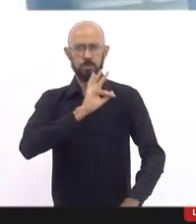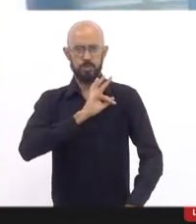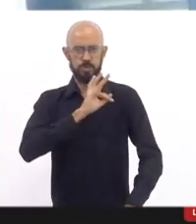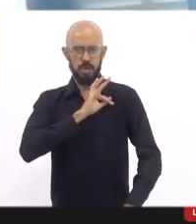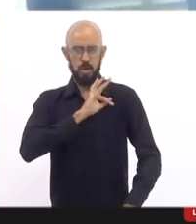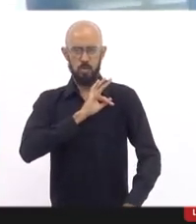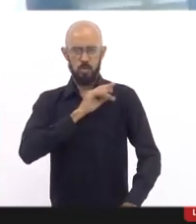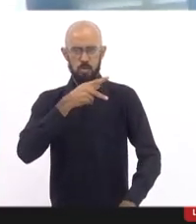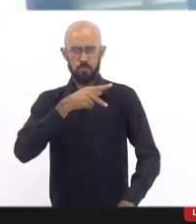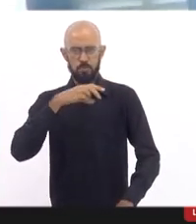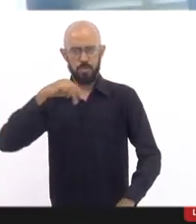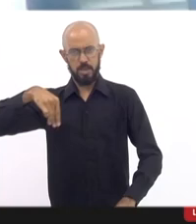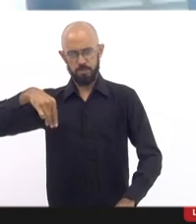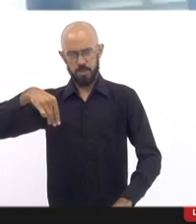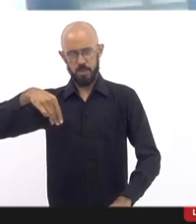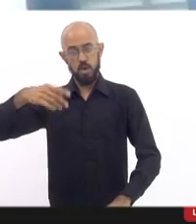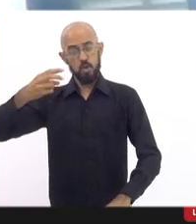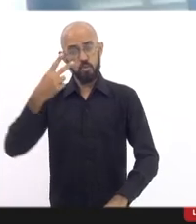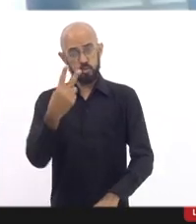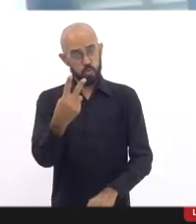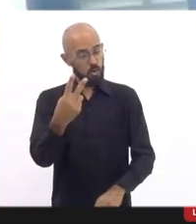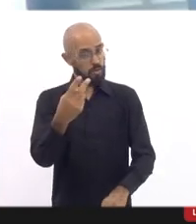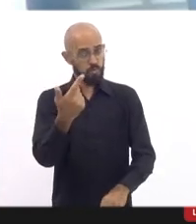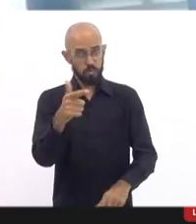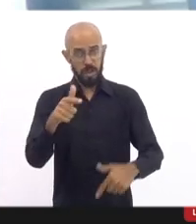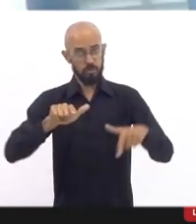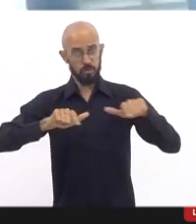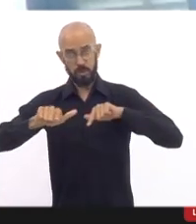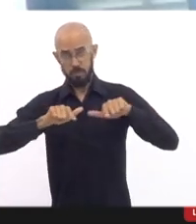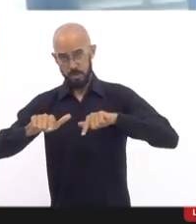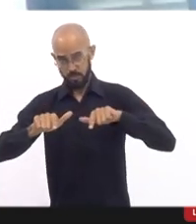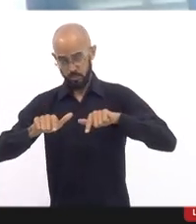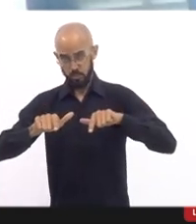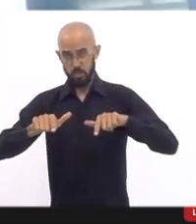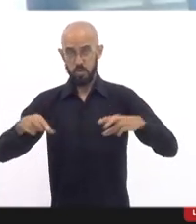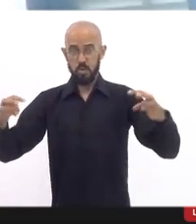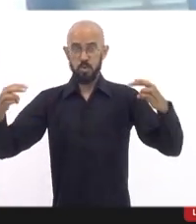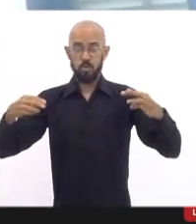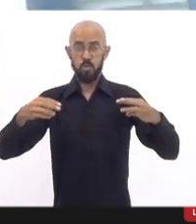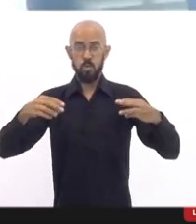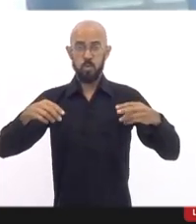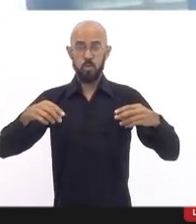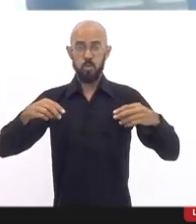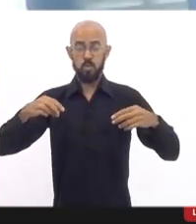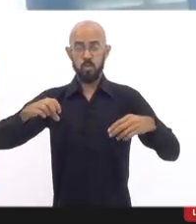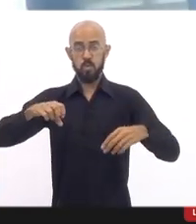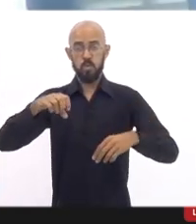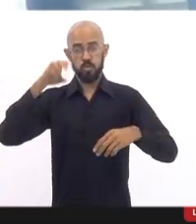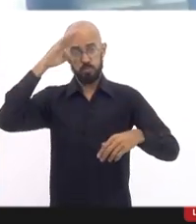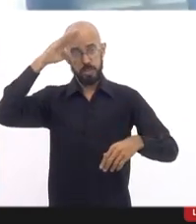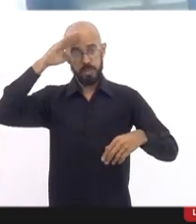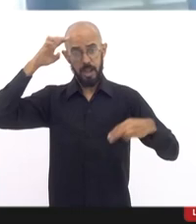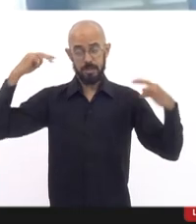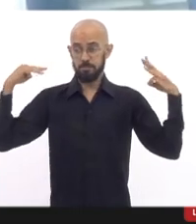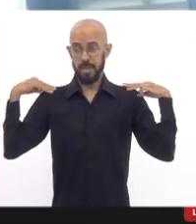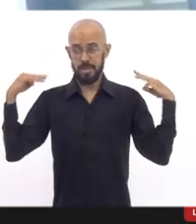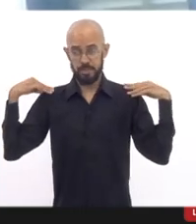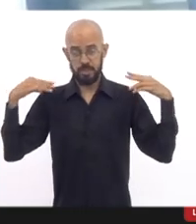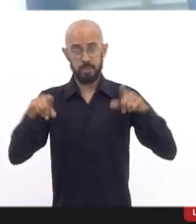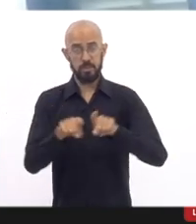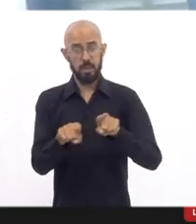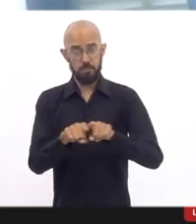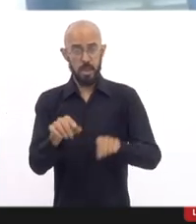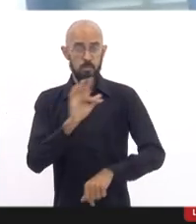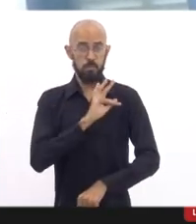dois estavam fora de serviço, tanto o sargento da Marinha quanto o cabo da PM. Isso nos leva,